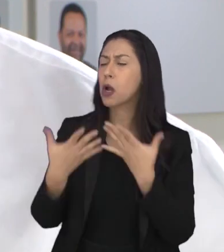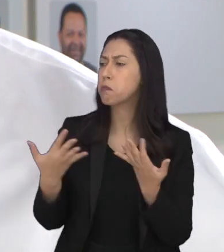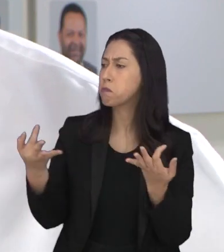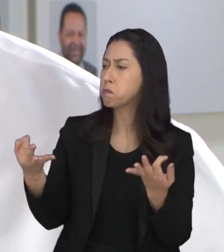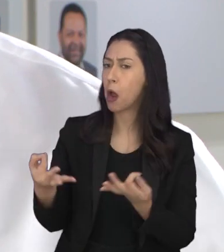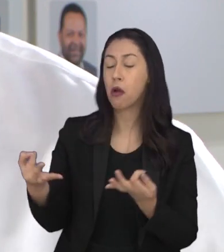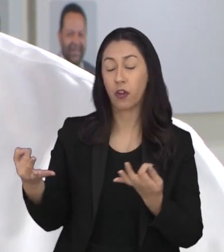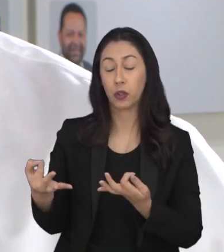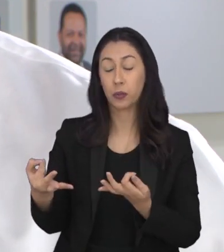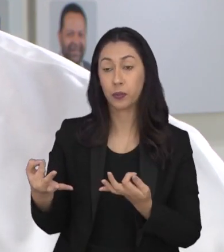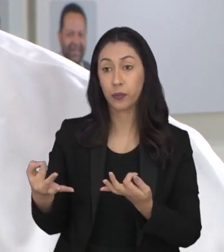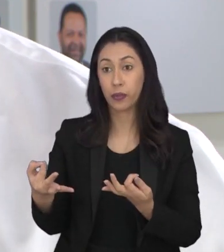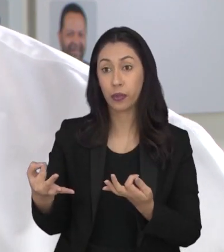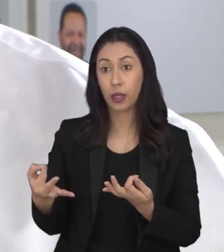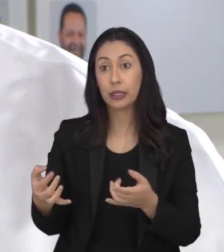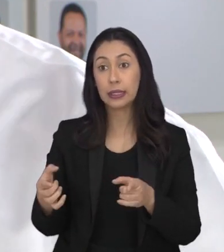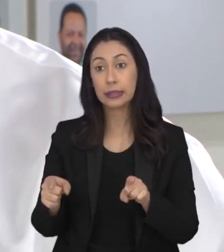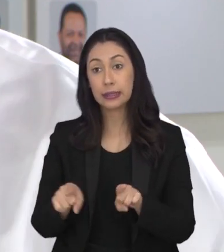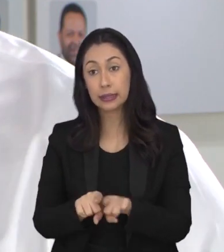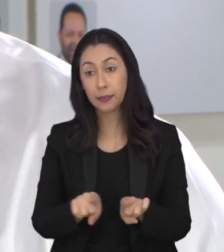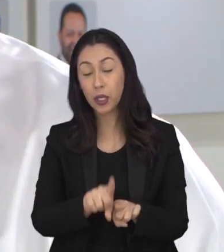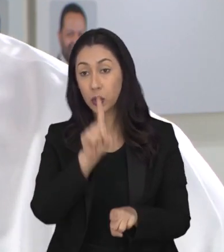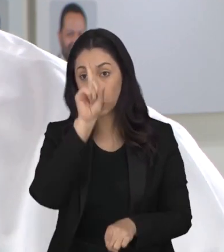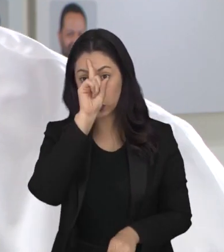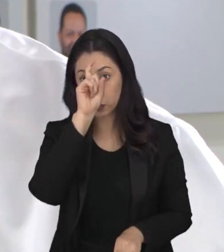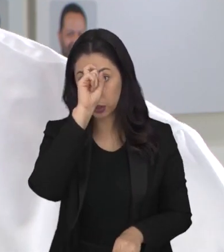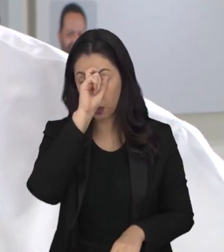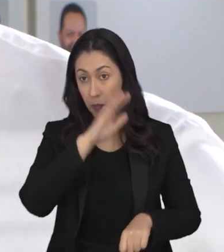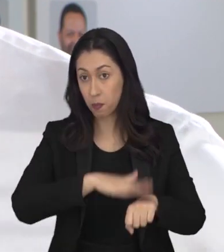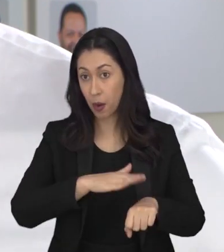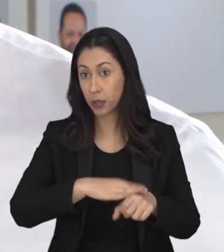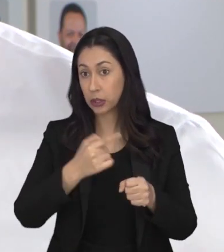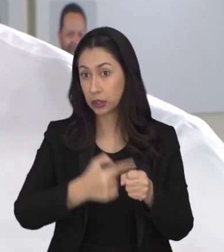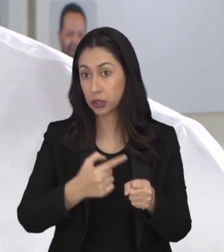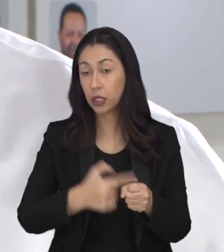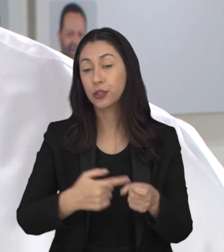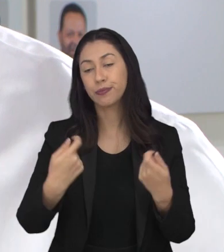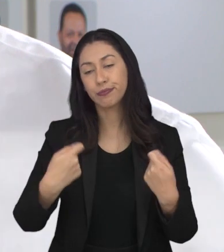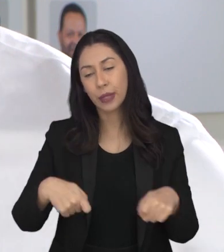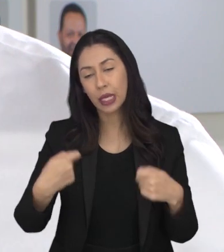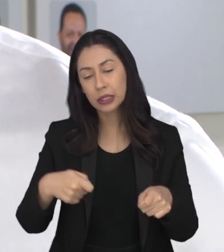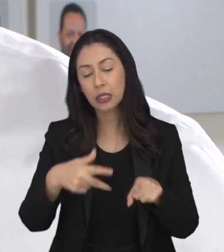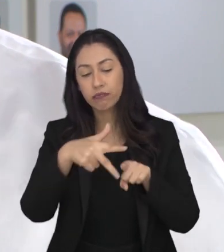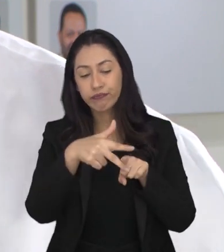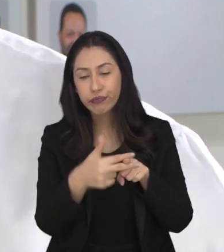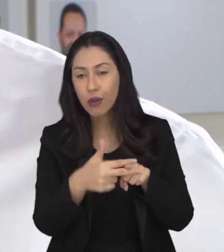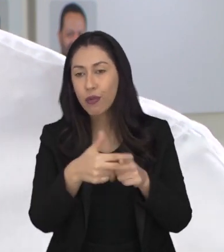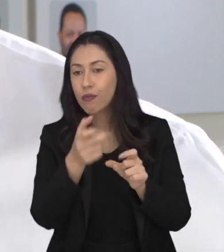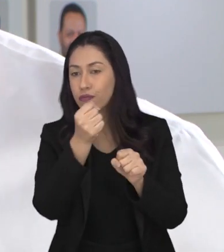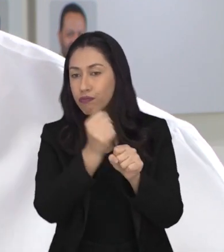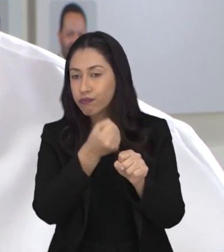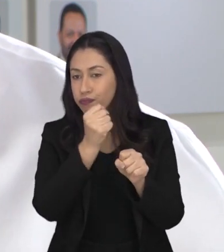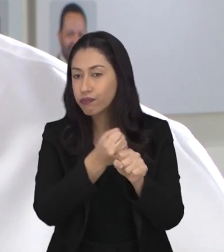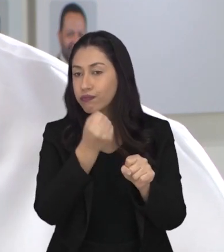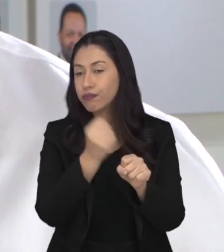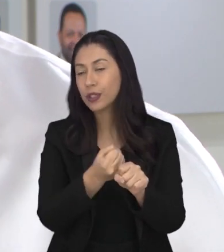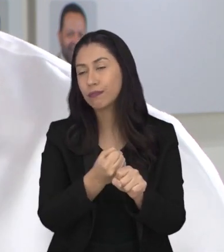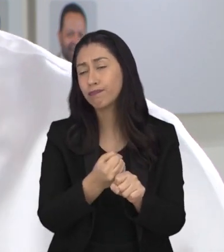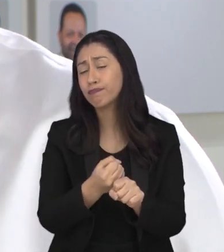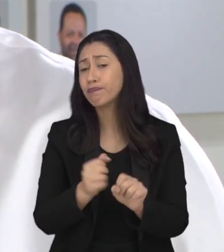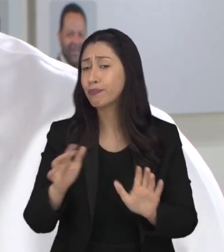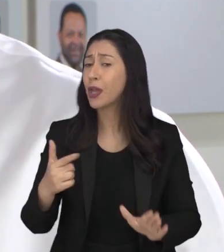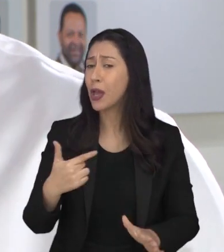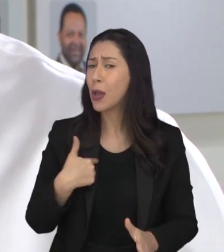atendeu perfeitamente a população. O hospital municipal precisava, né, dessa reforma, precisava dessa ampliação